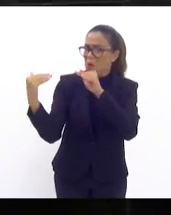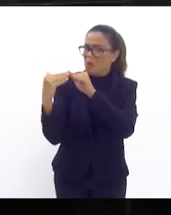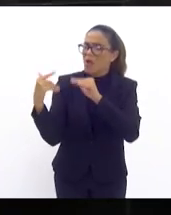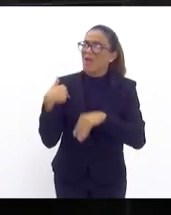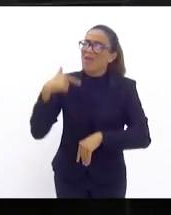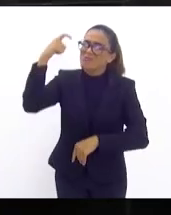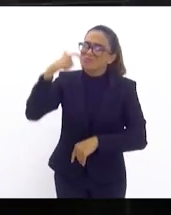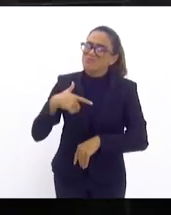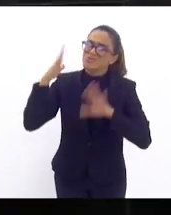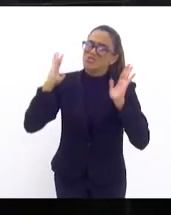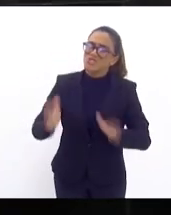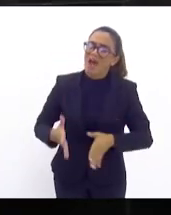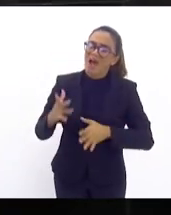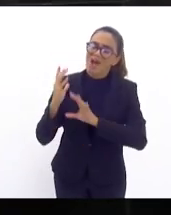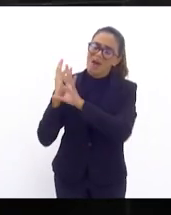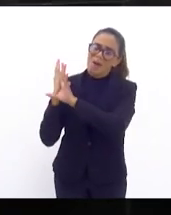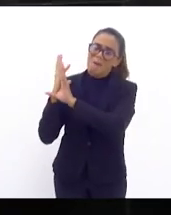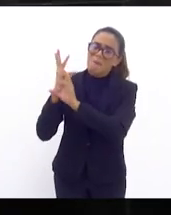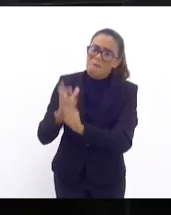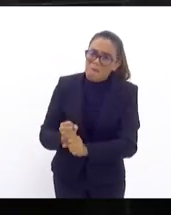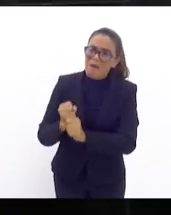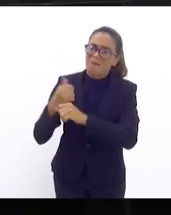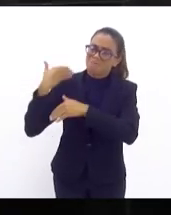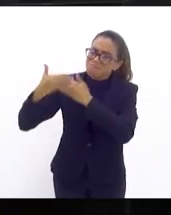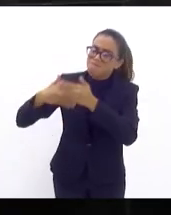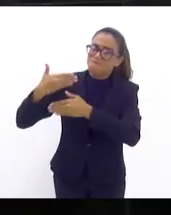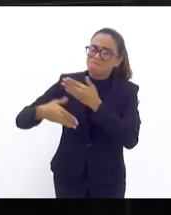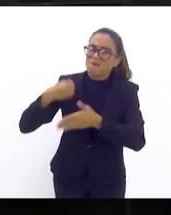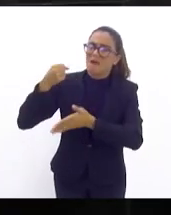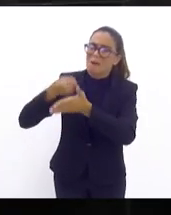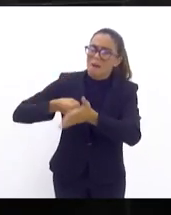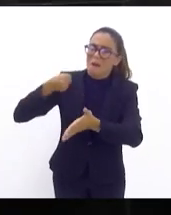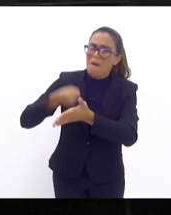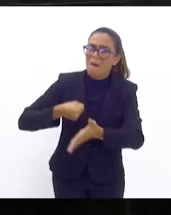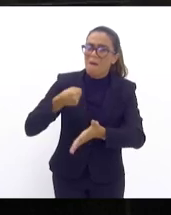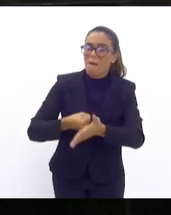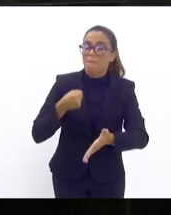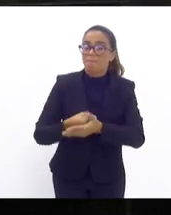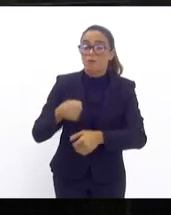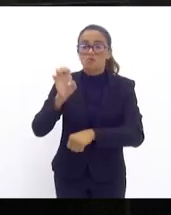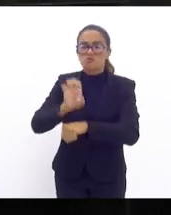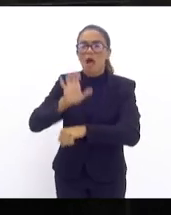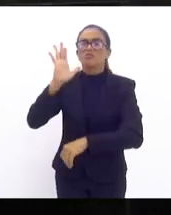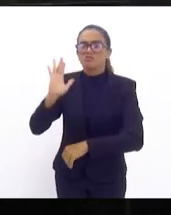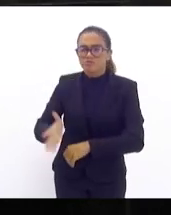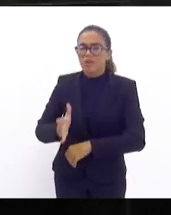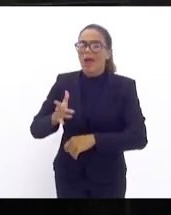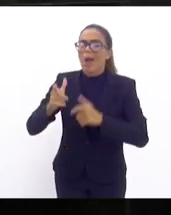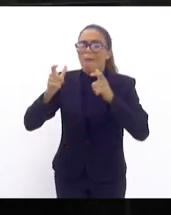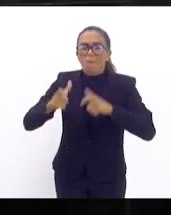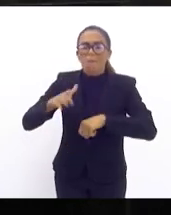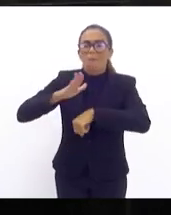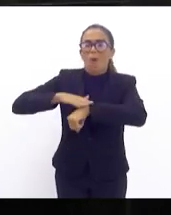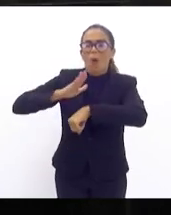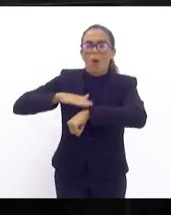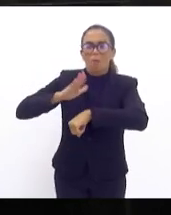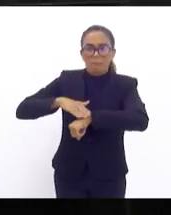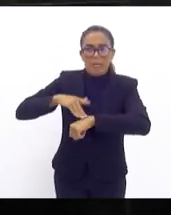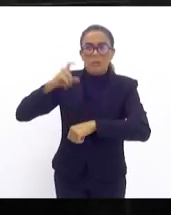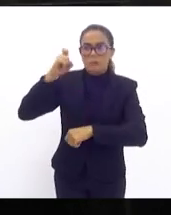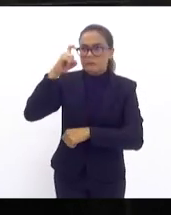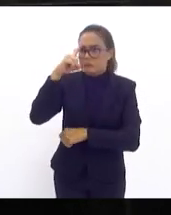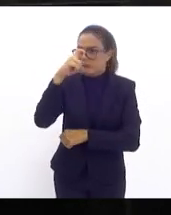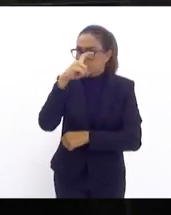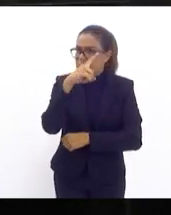muito tempo. O Estado já viveu momentos muito duros, o Estado já viveu momentos muito difíceis, e muito